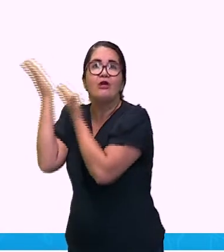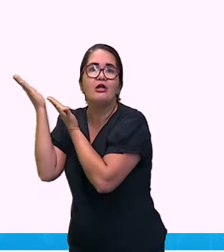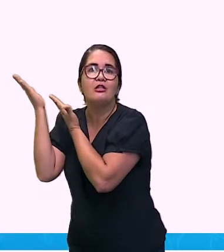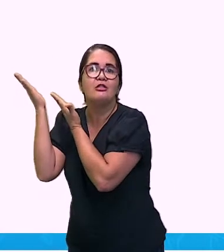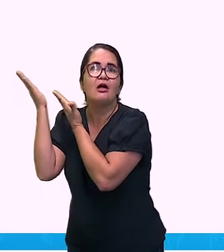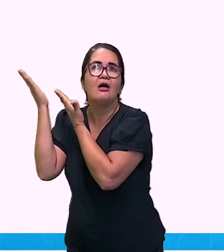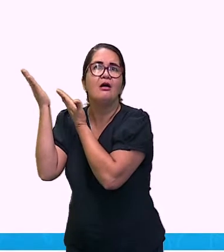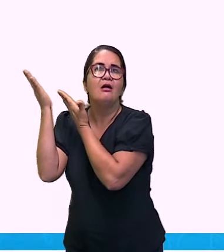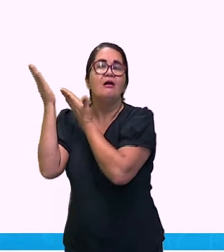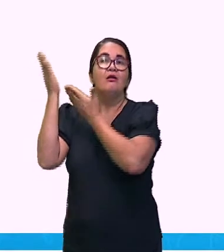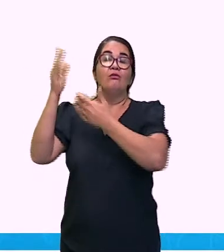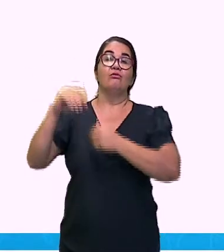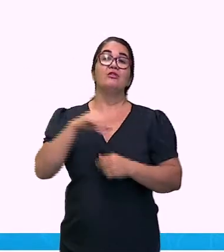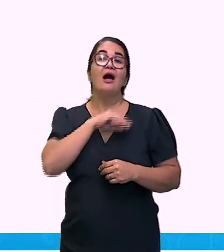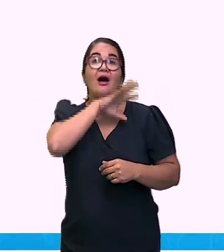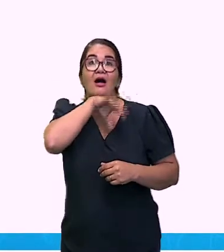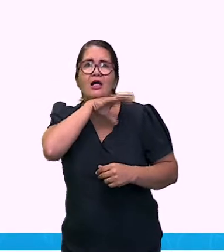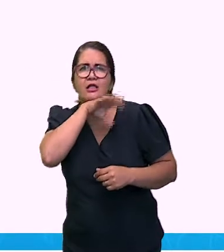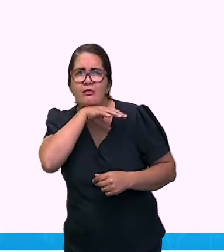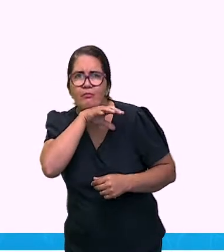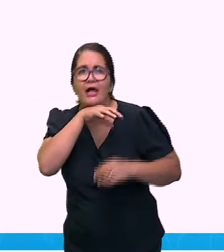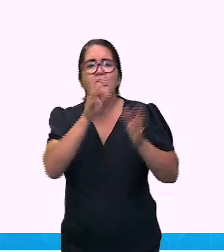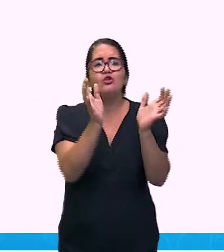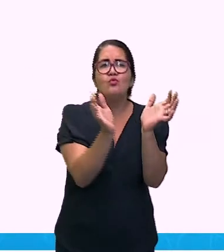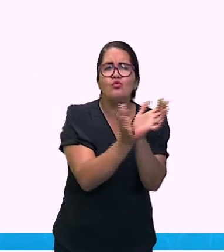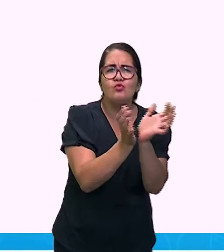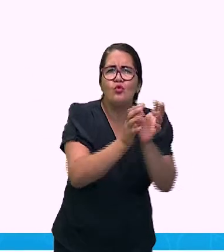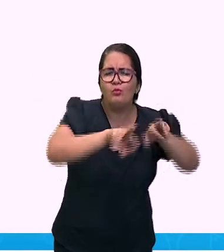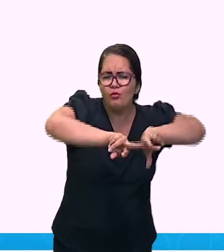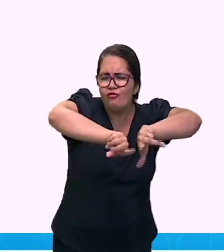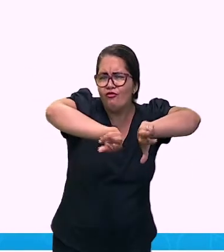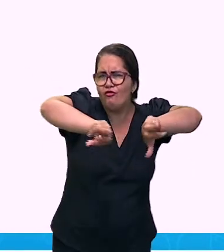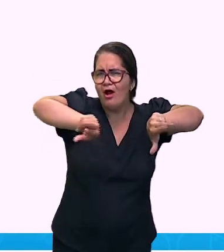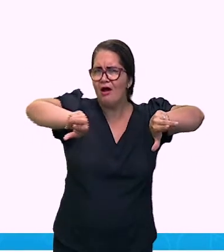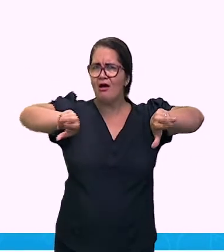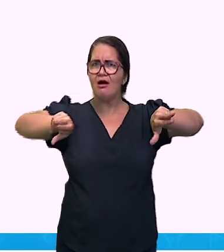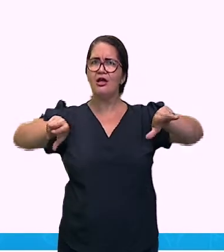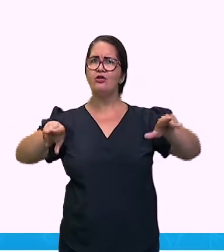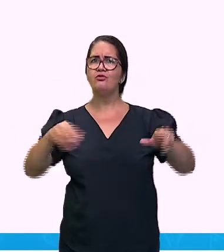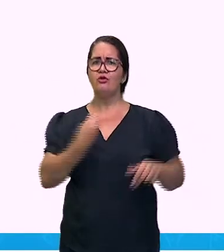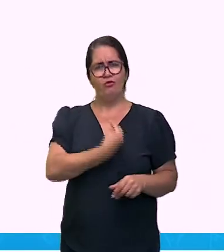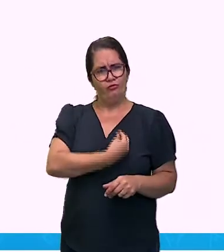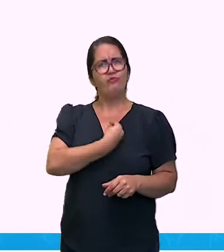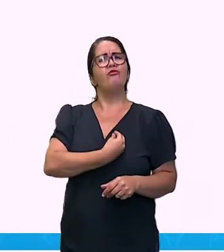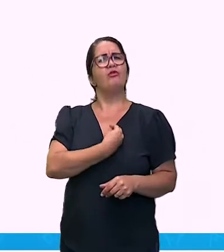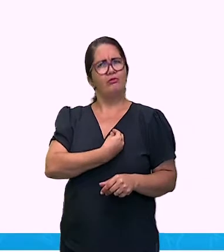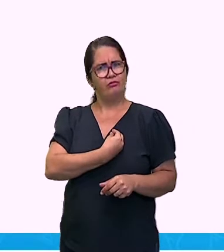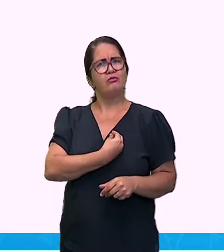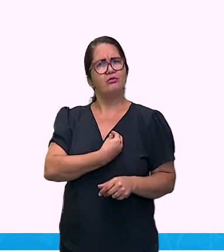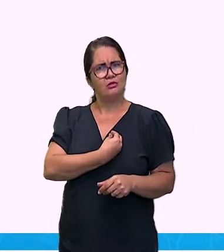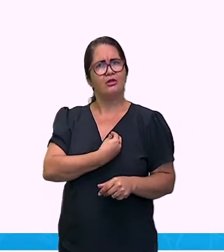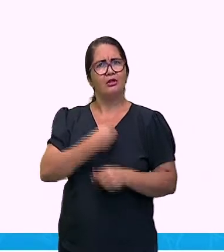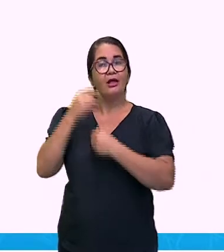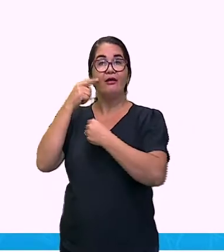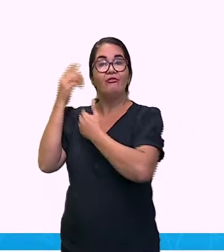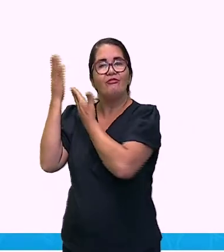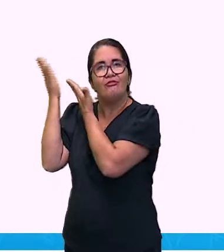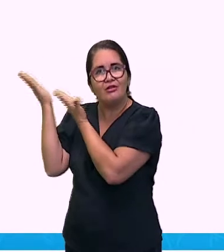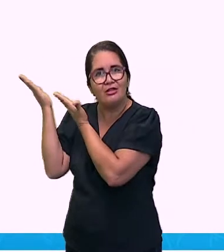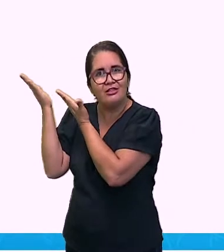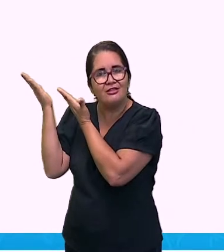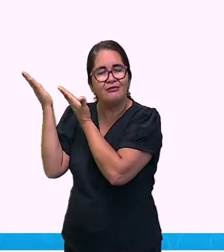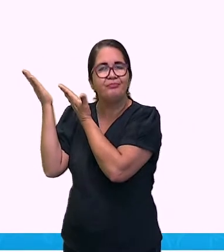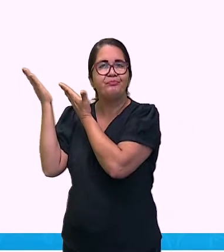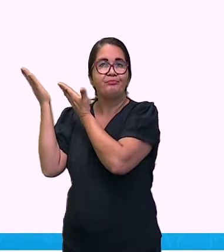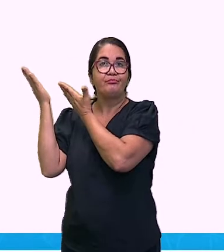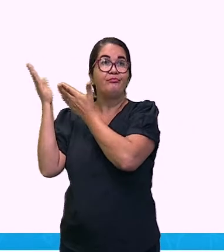Como assim, professora? Eles vão influenciar outros seres vivos? Sim! Olha bem, aqui,